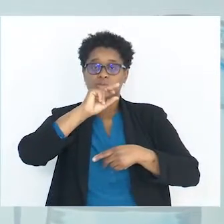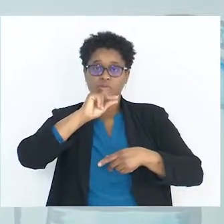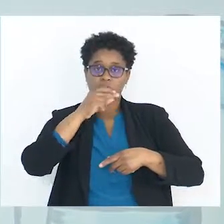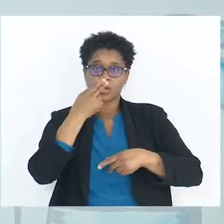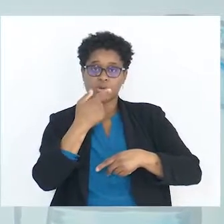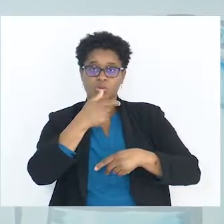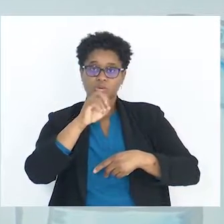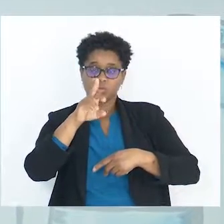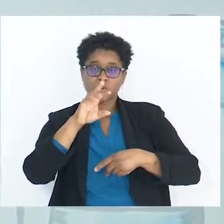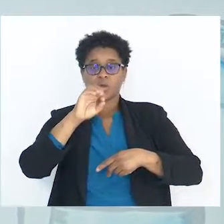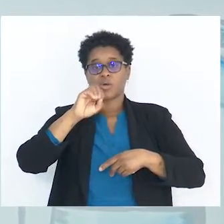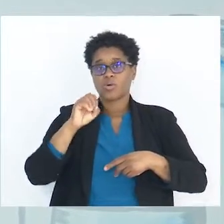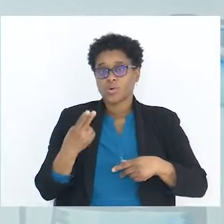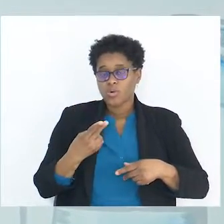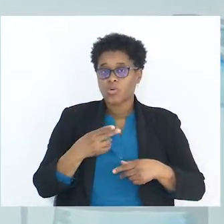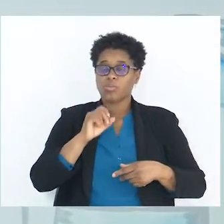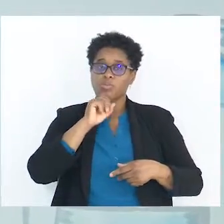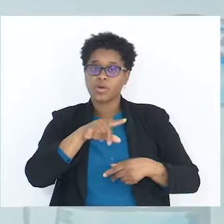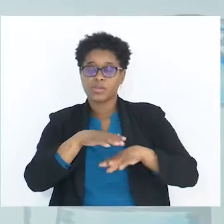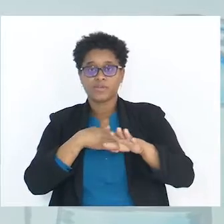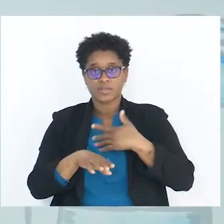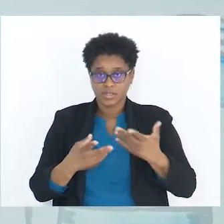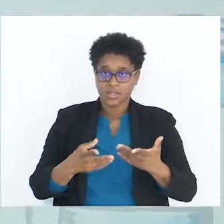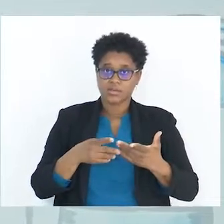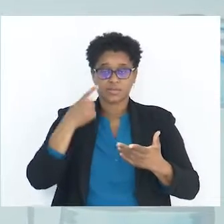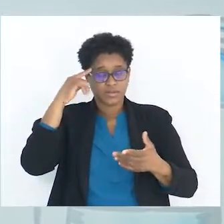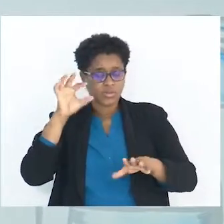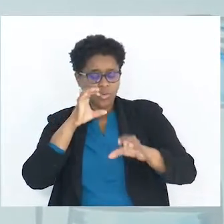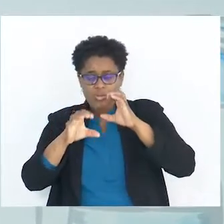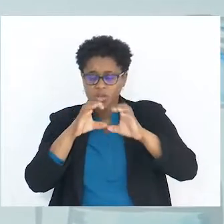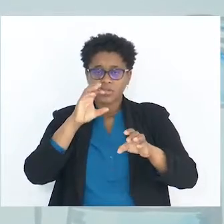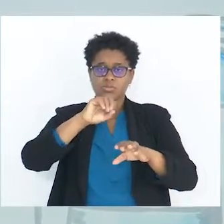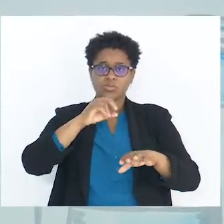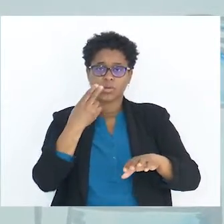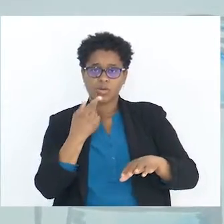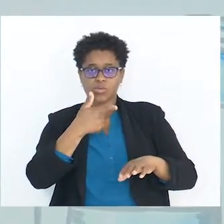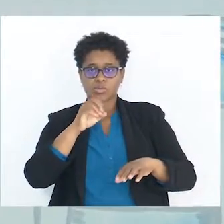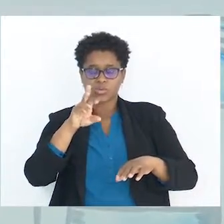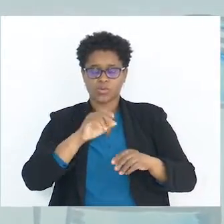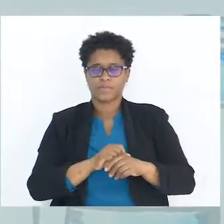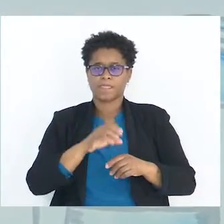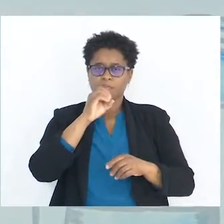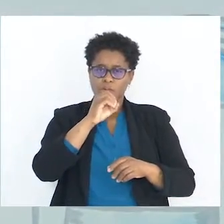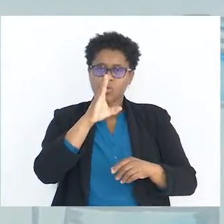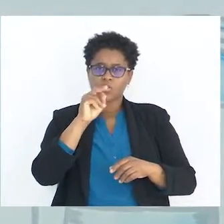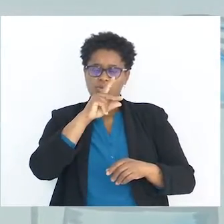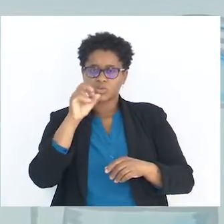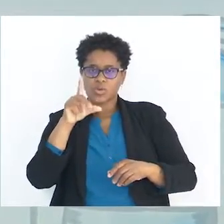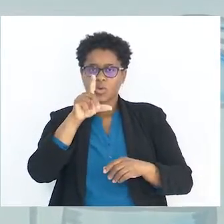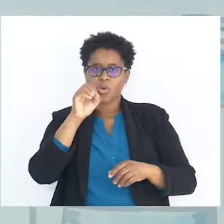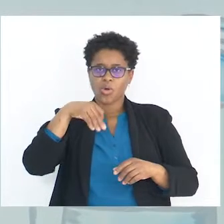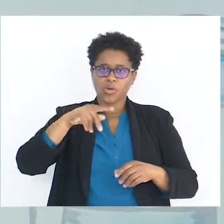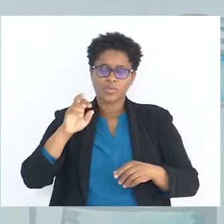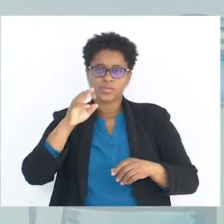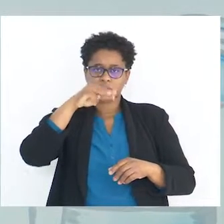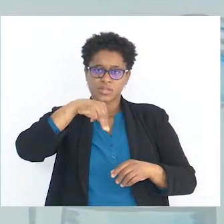autor ou então podes fazer logo imediatamente a intenção comunicativa do autor. O João Lobos Marques